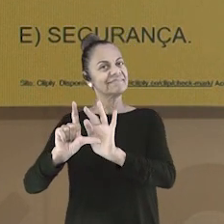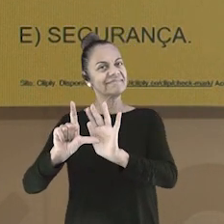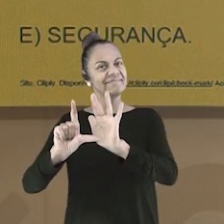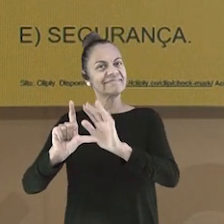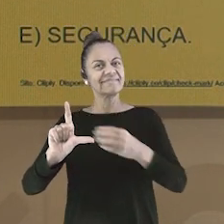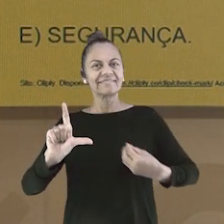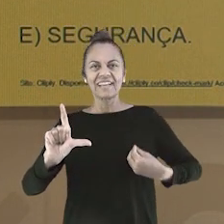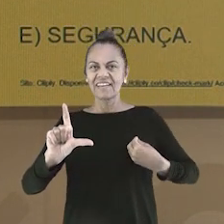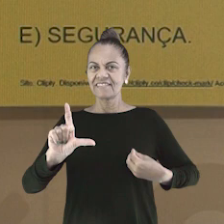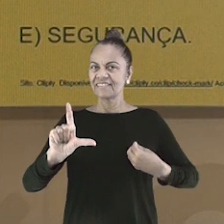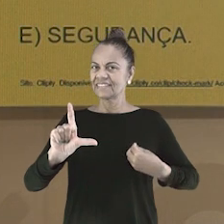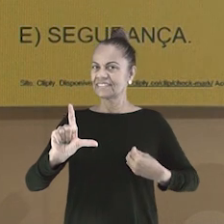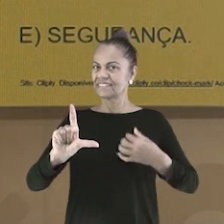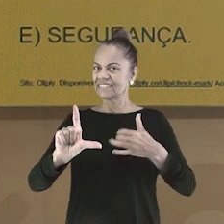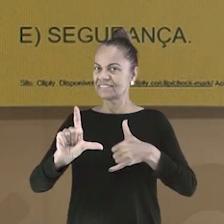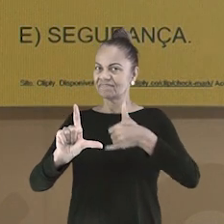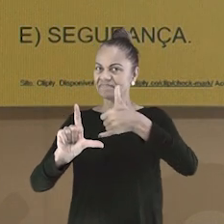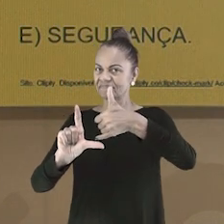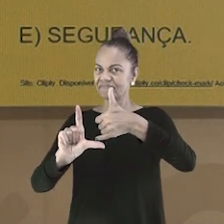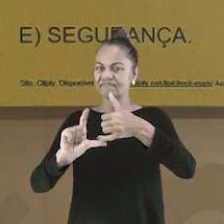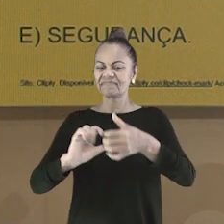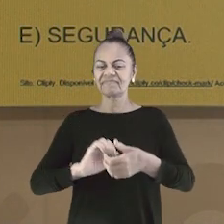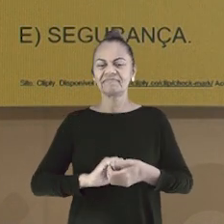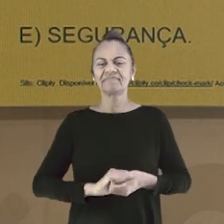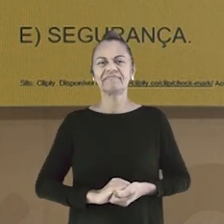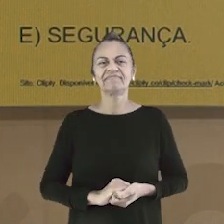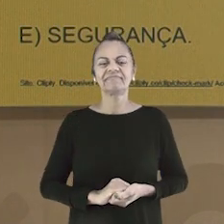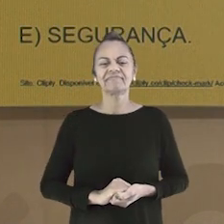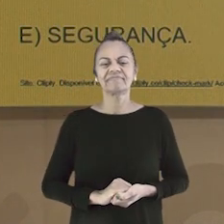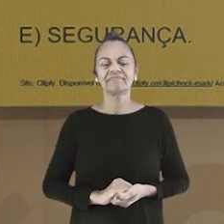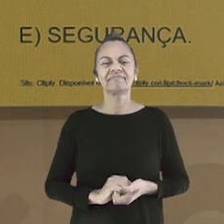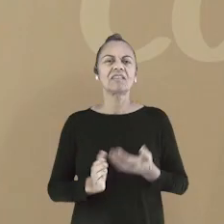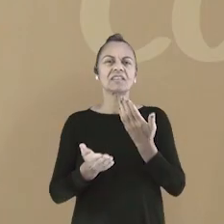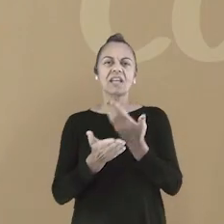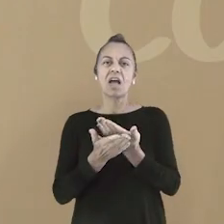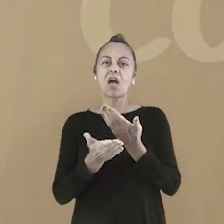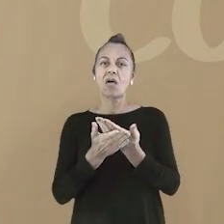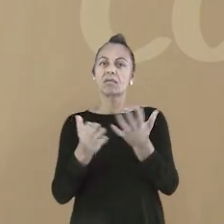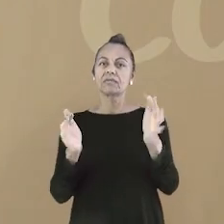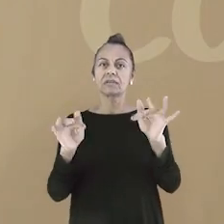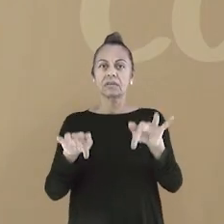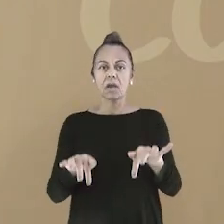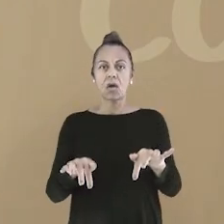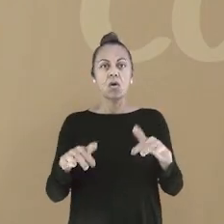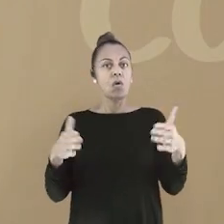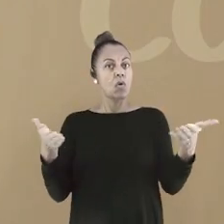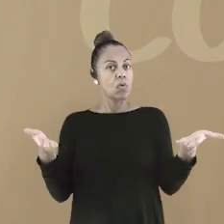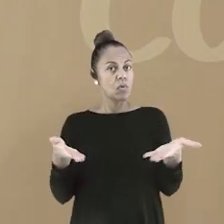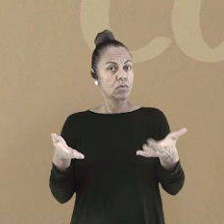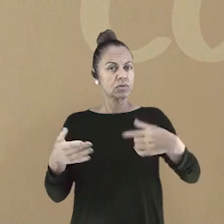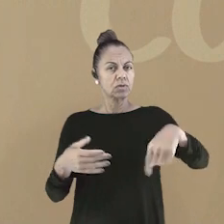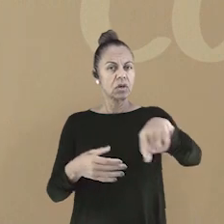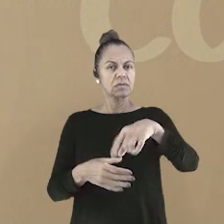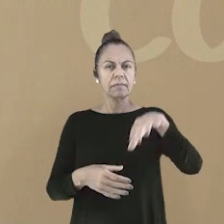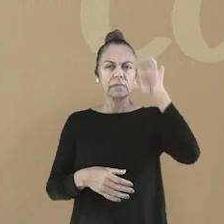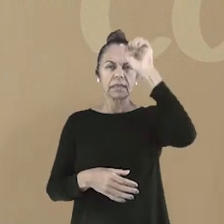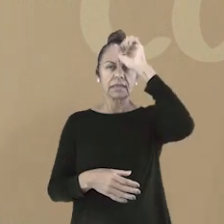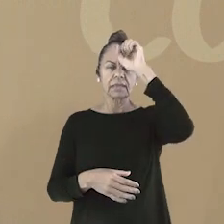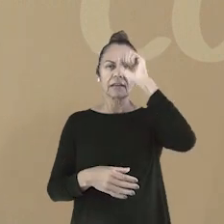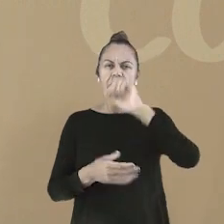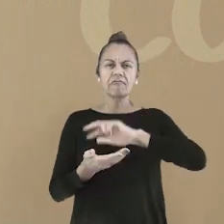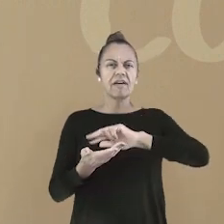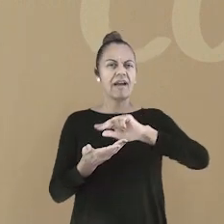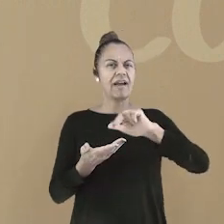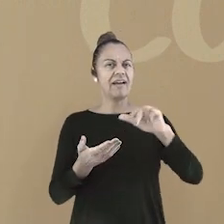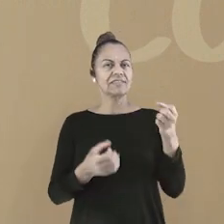seu celular para o QR Code que está aparecendo aí na sua tela e marque a sua. Nossa aula está chegando ao fim. Hoje aprendemos